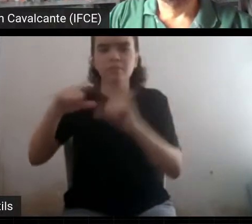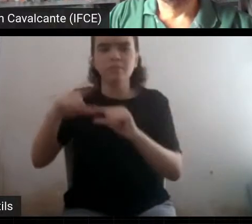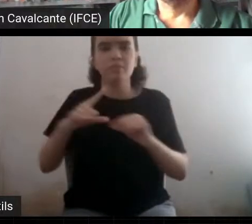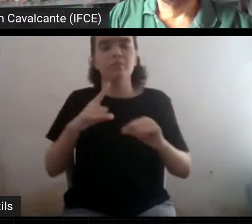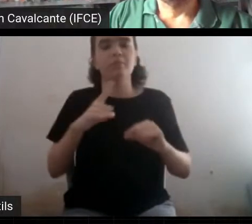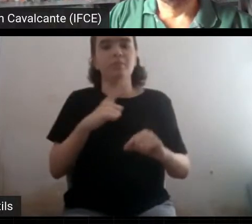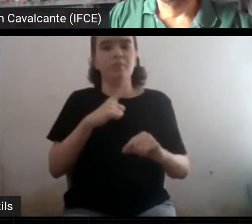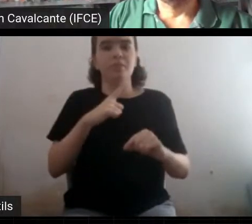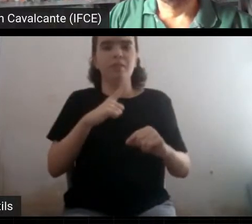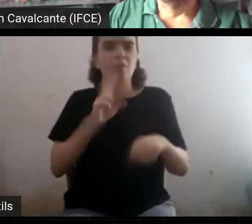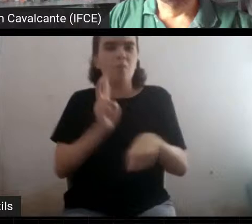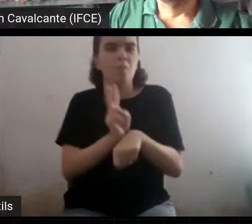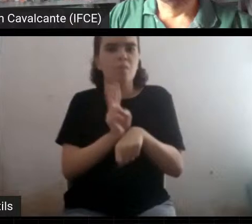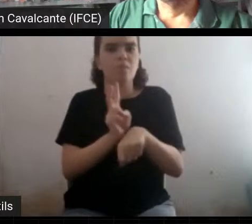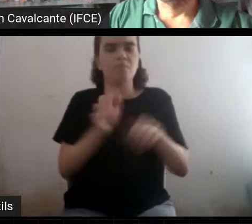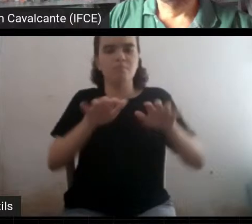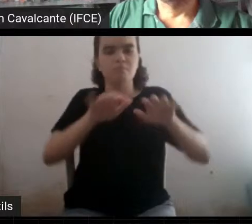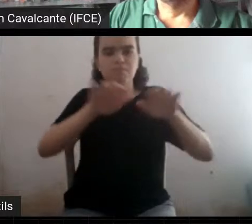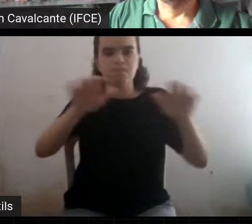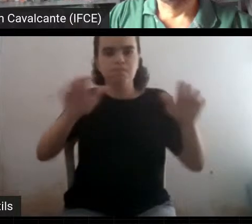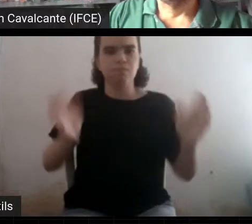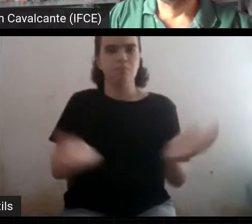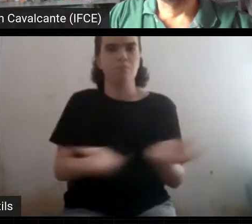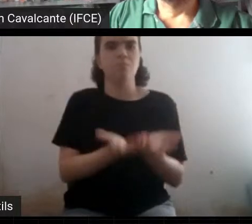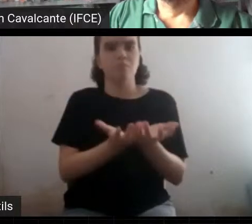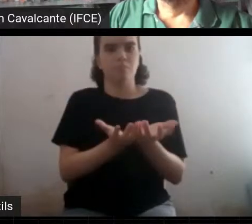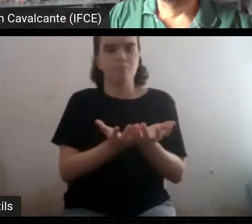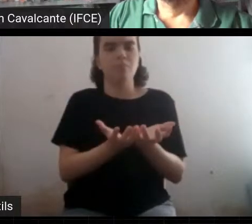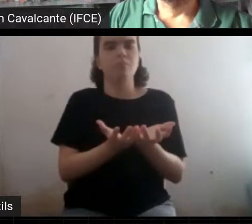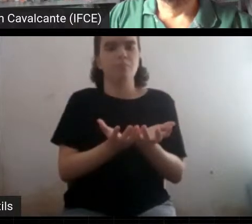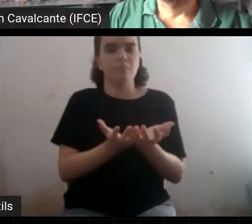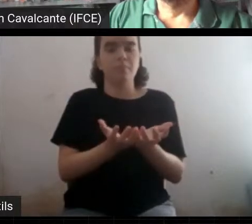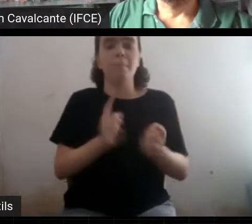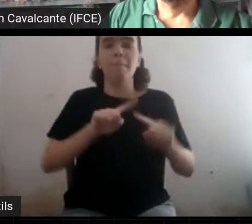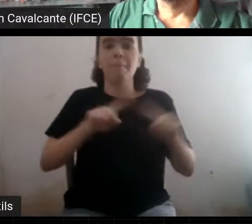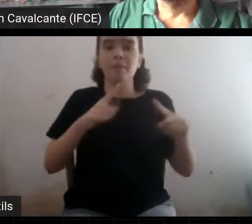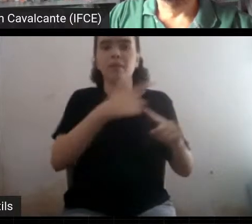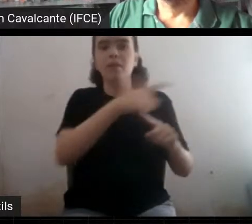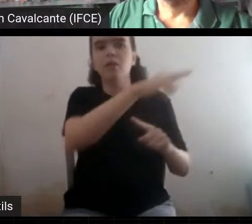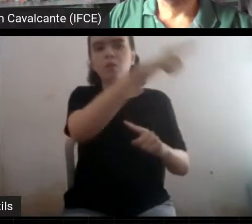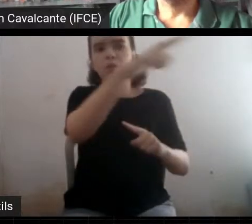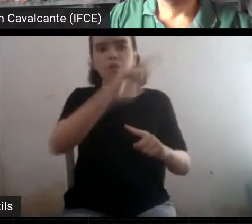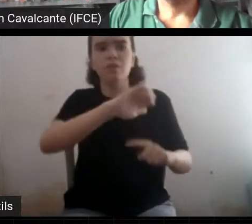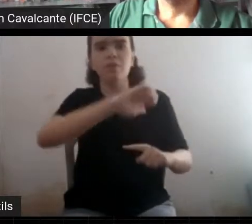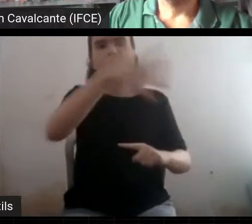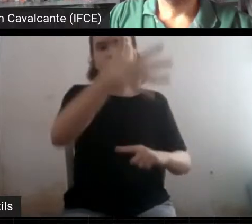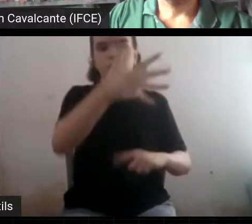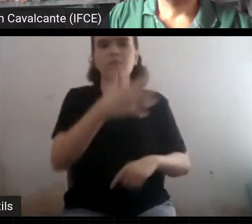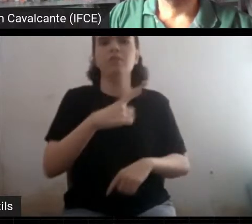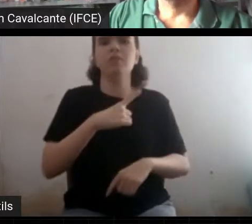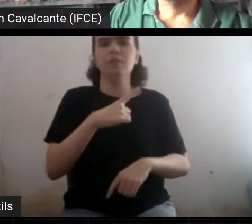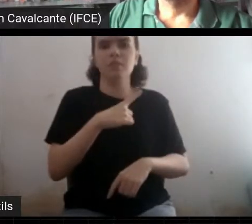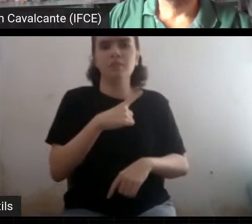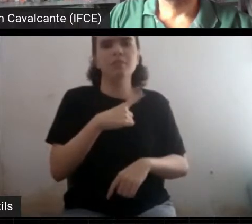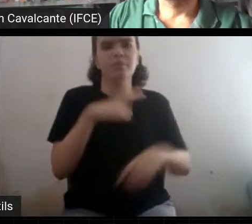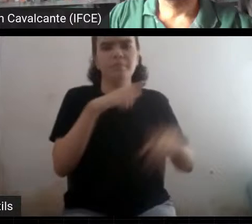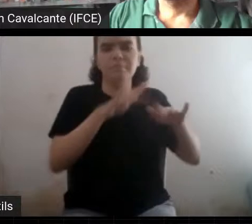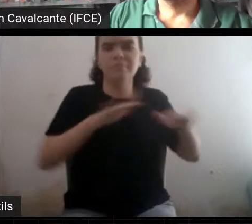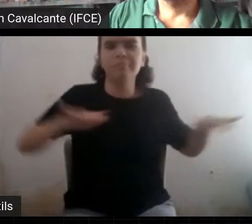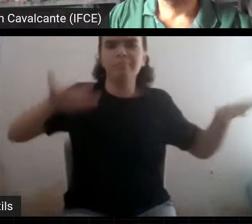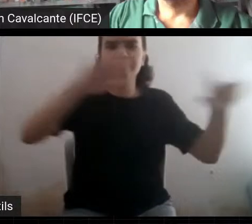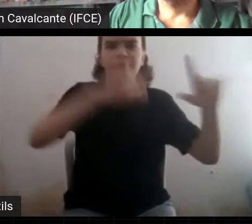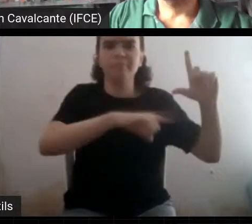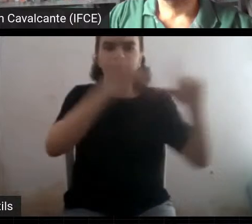Só que falado assim, fica parecendo que tem um mecanismo só de inflação e não tem. Existem vários modelos de inflação. Então, tem inflação